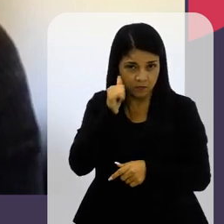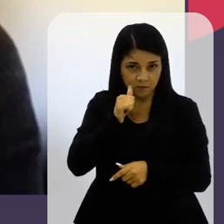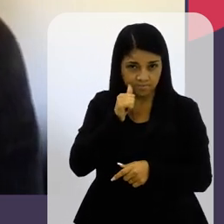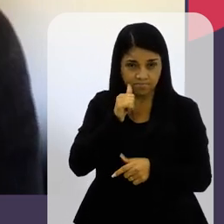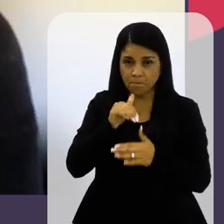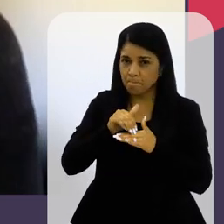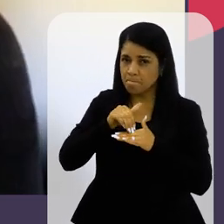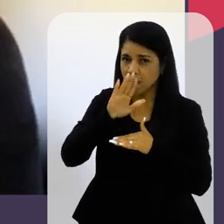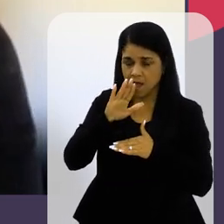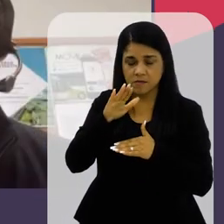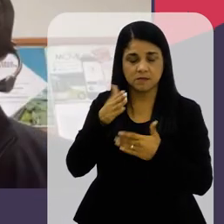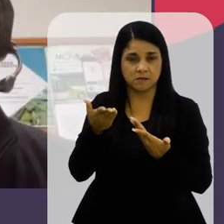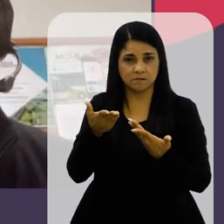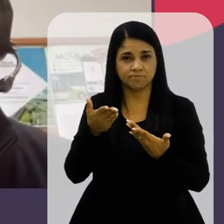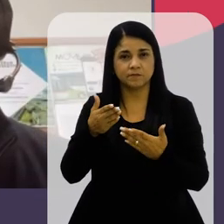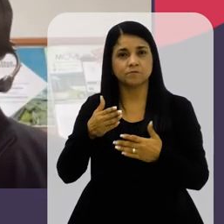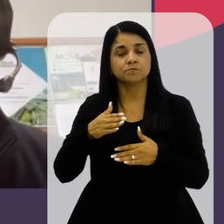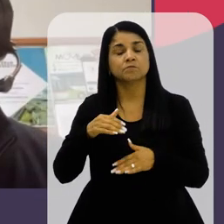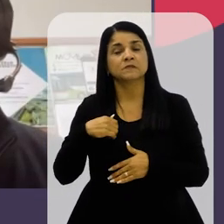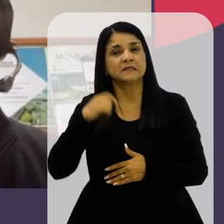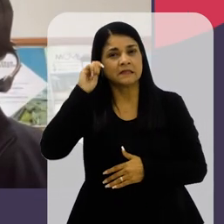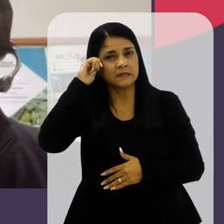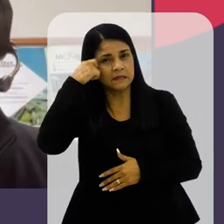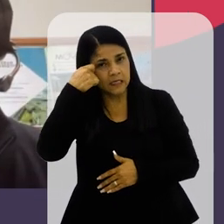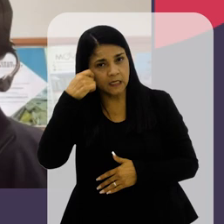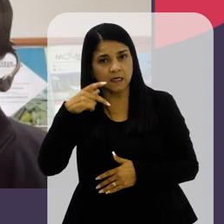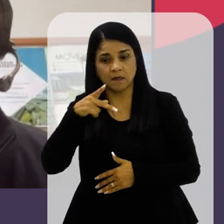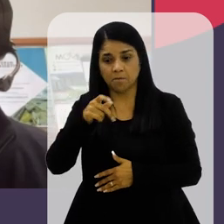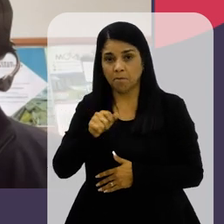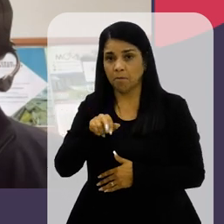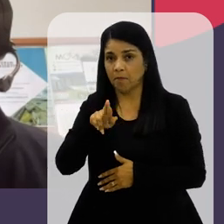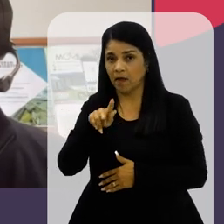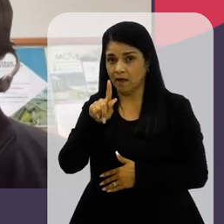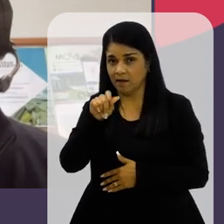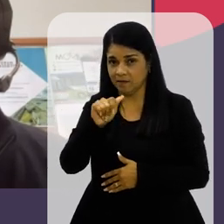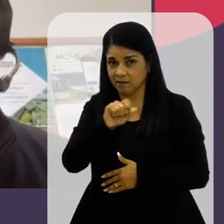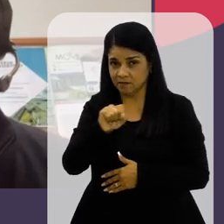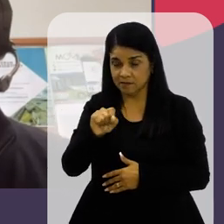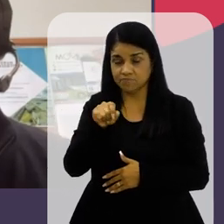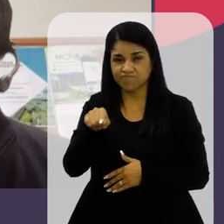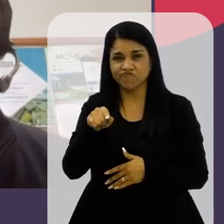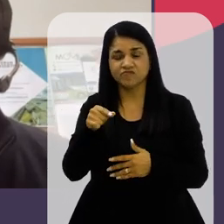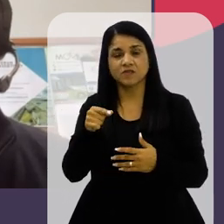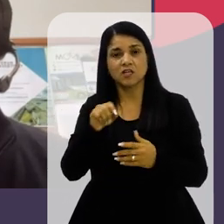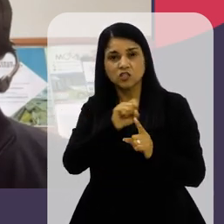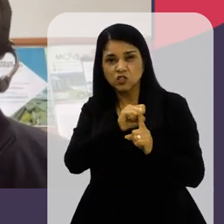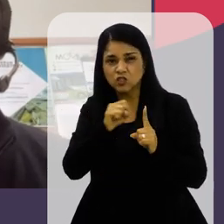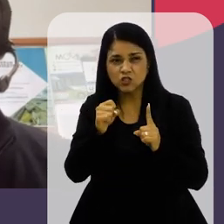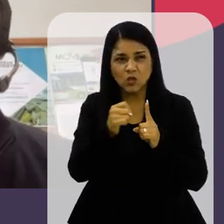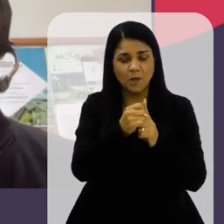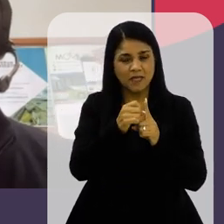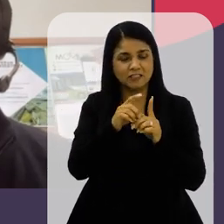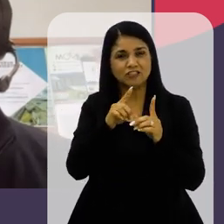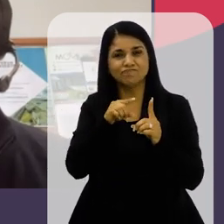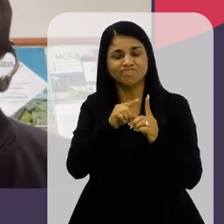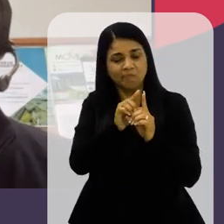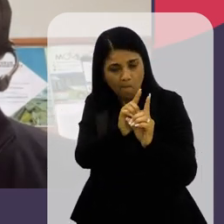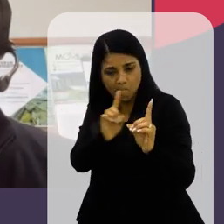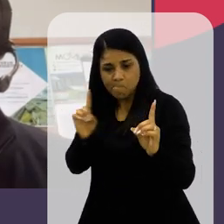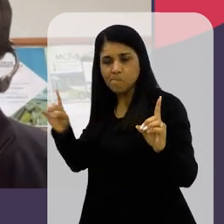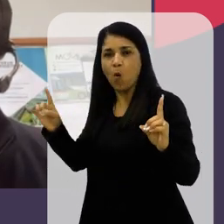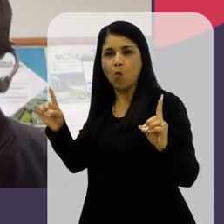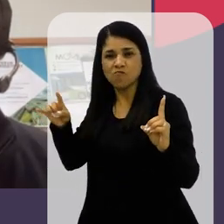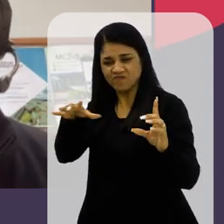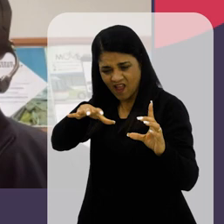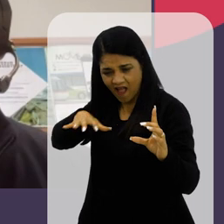Em sua maioria elas são negras e pardas E elas estão socialmente Elas estão segregadas